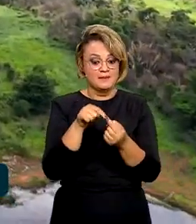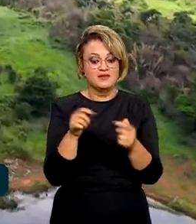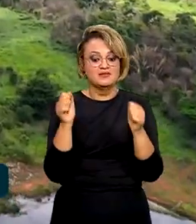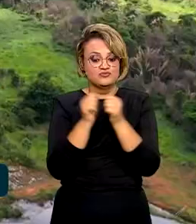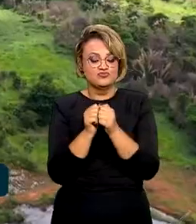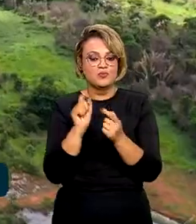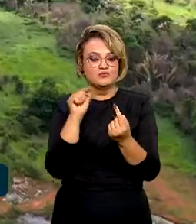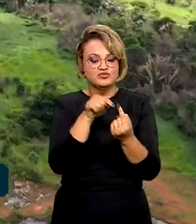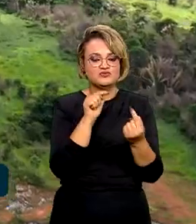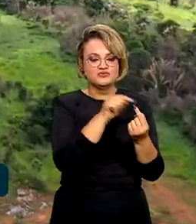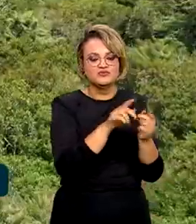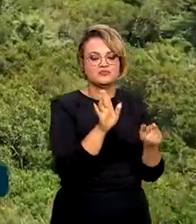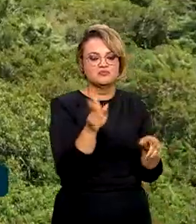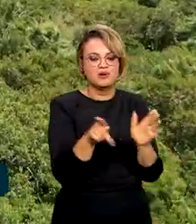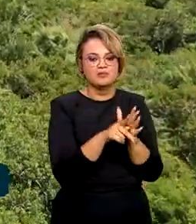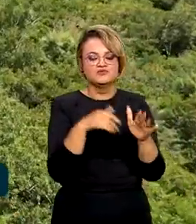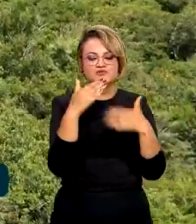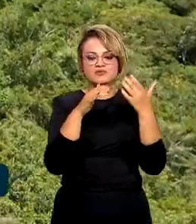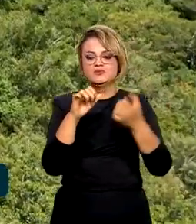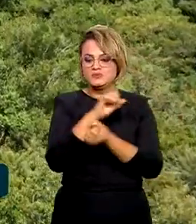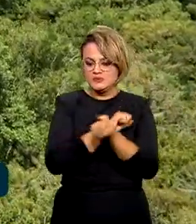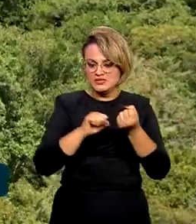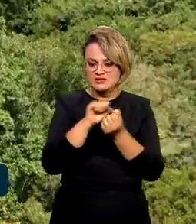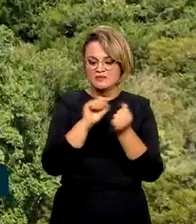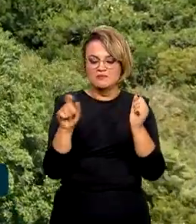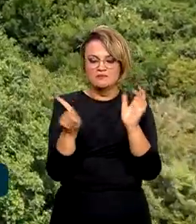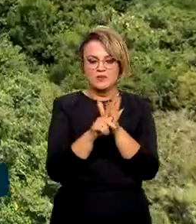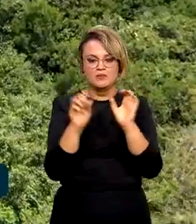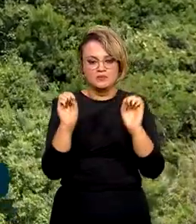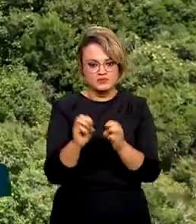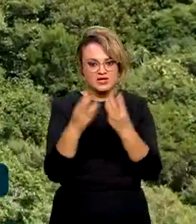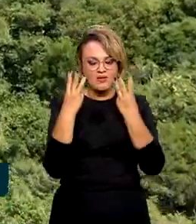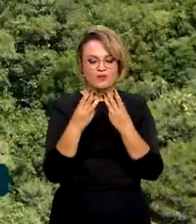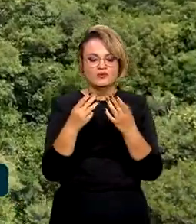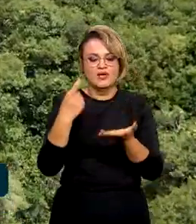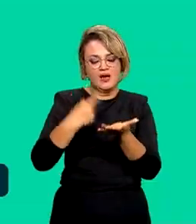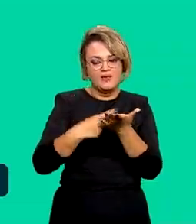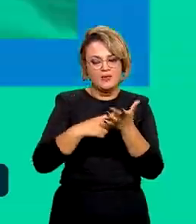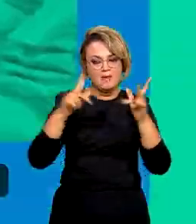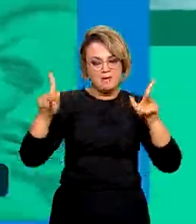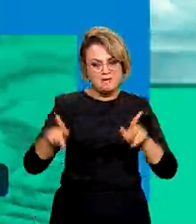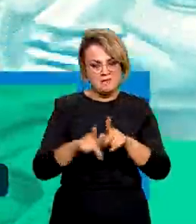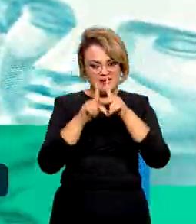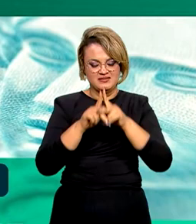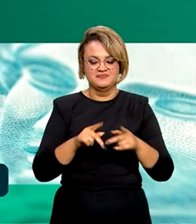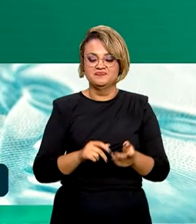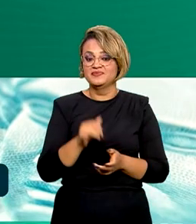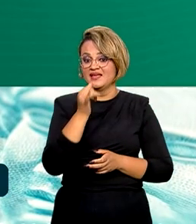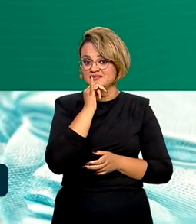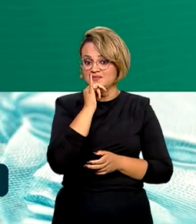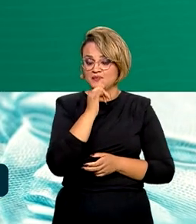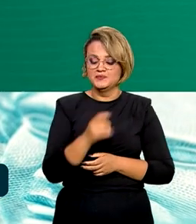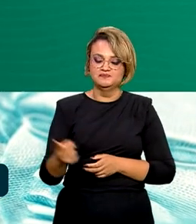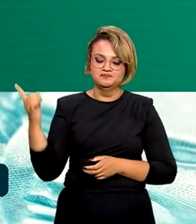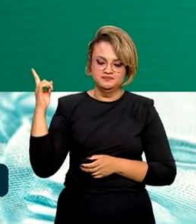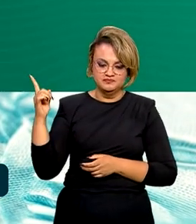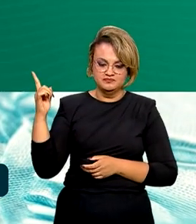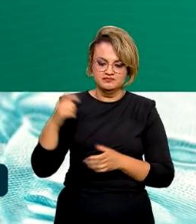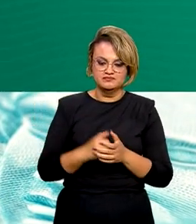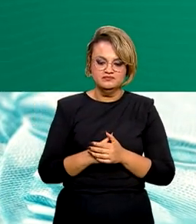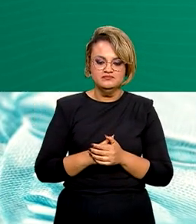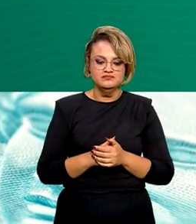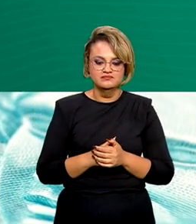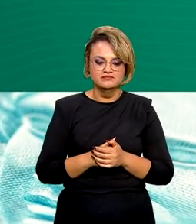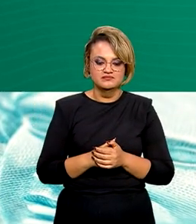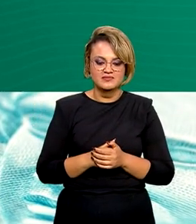aos objetivos de desenvolvimento sustentável da ONU e ao Acordo de Paris. Entre os compromissos está o aumento do